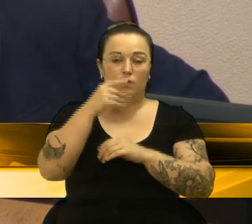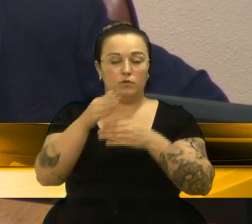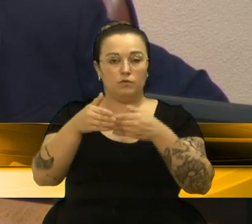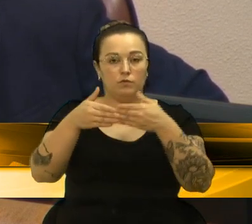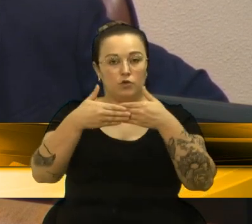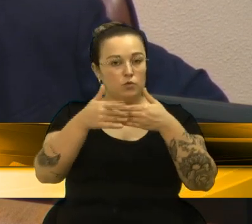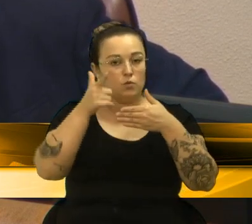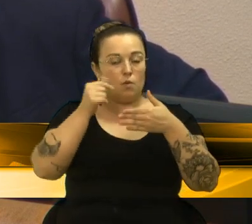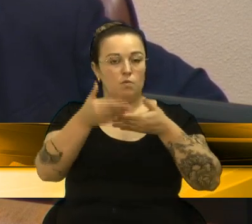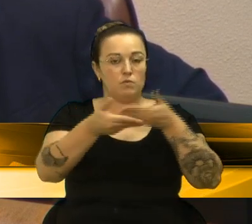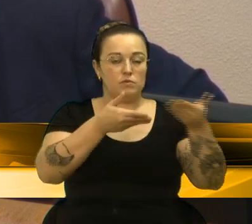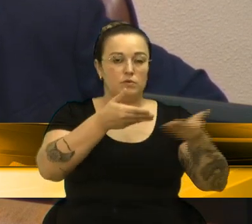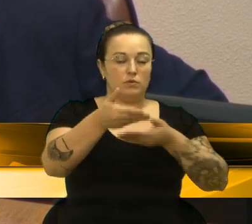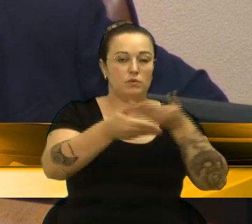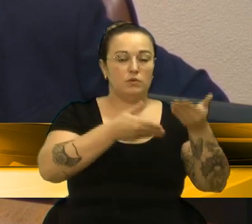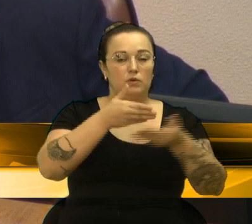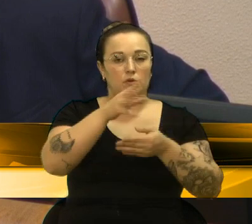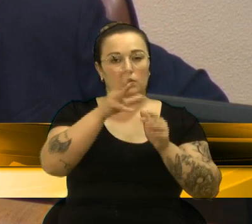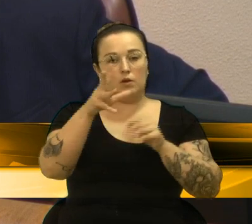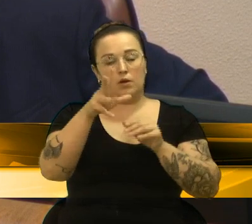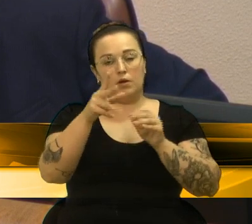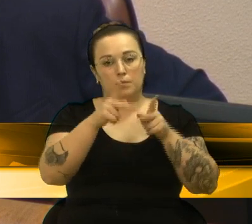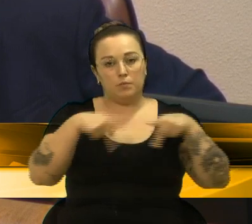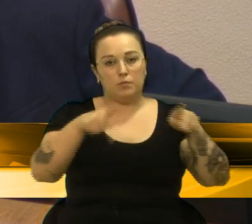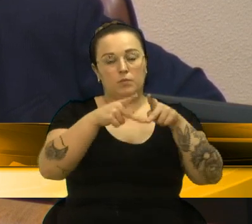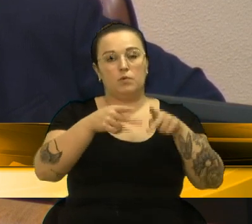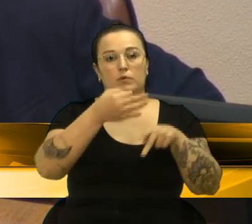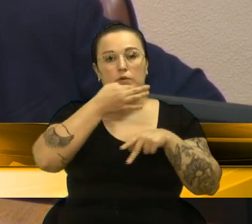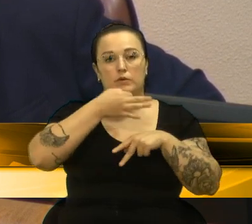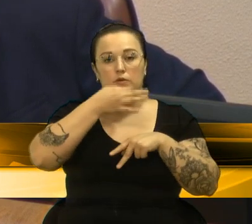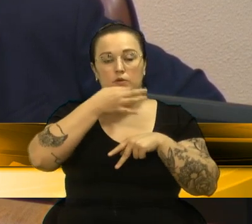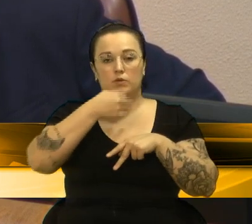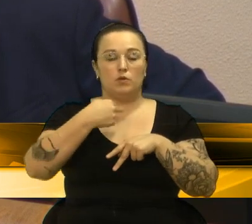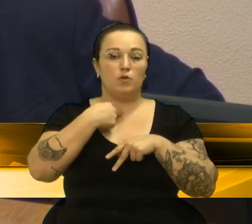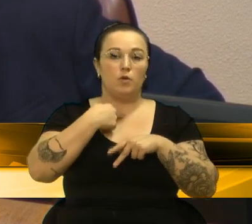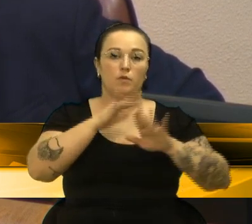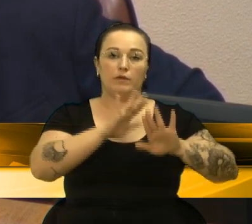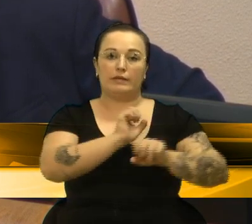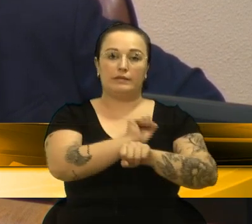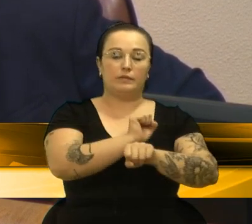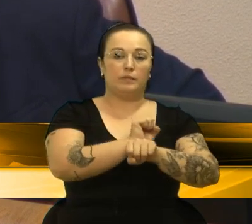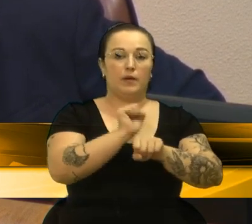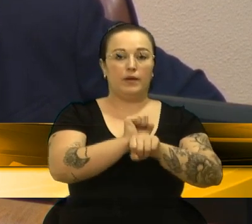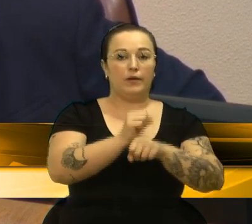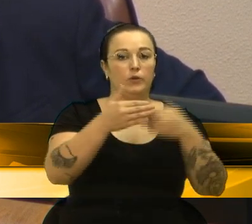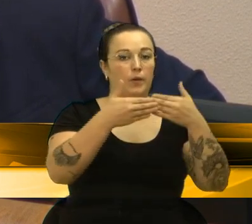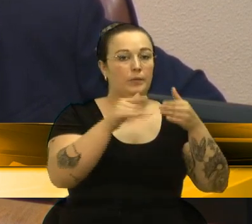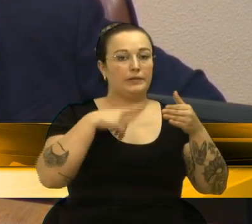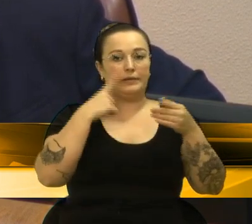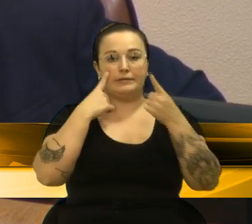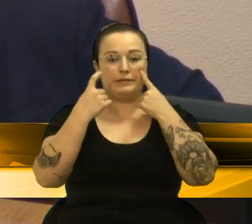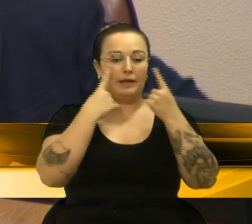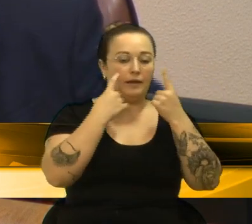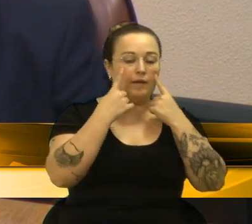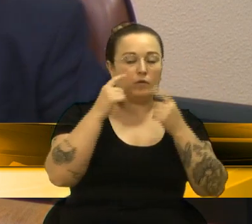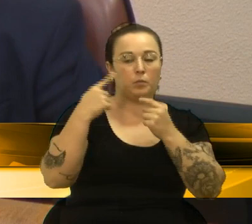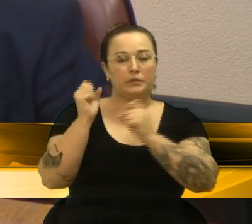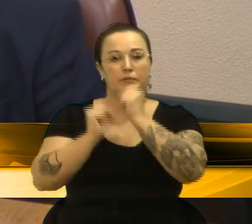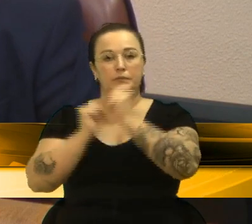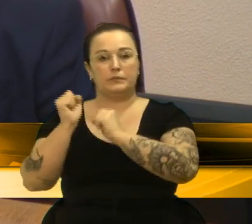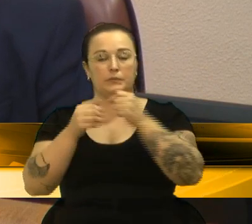Caxias do Sul em serviço de saúde, urgência e emergência, não pode ficar à espera da boa vontade, diligência e interesses terceiros de alguns membros do CMS.